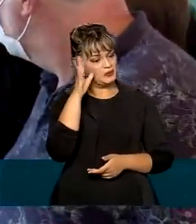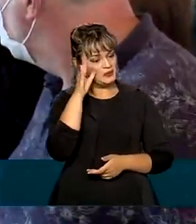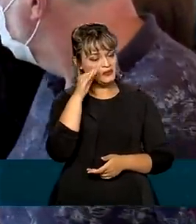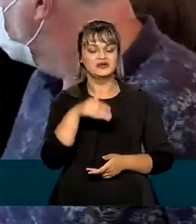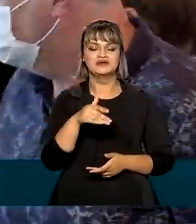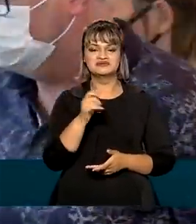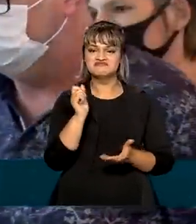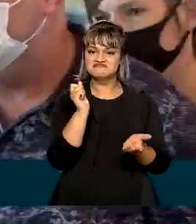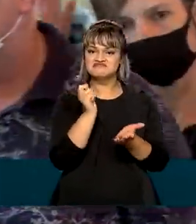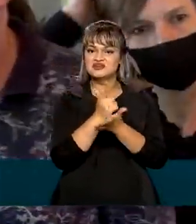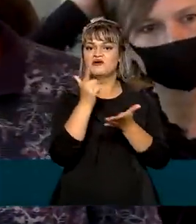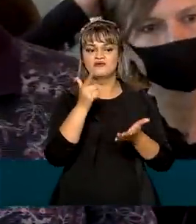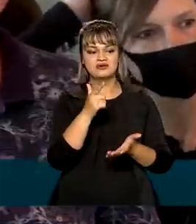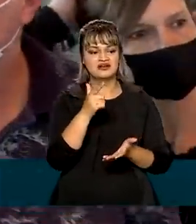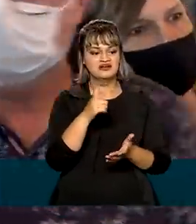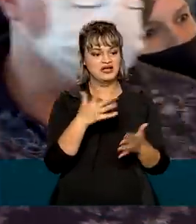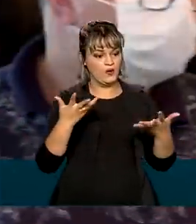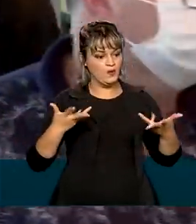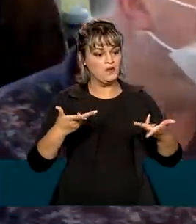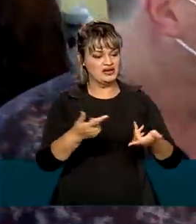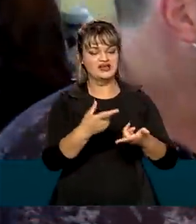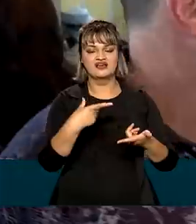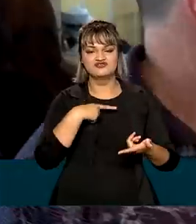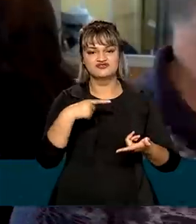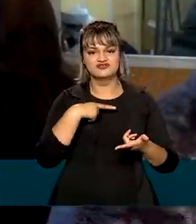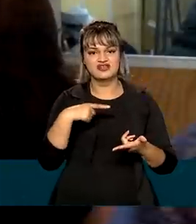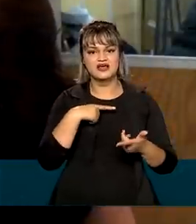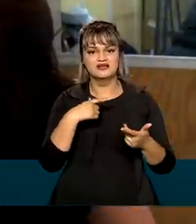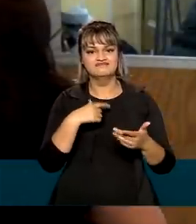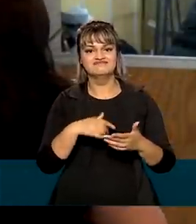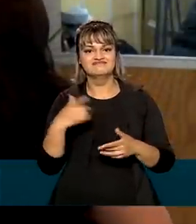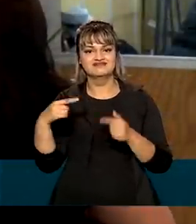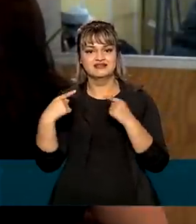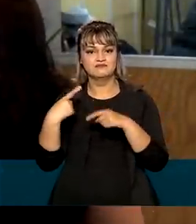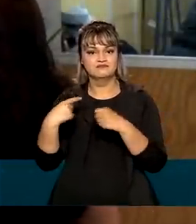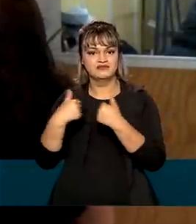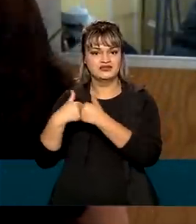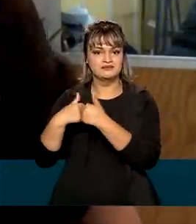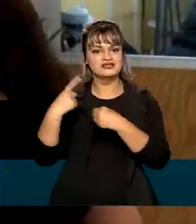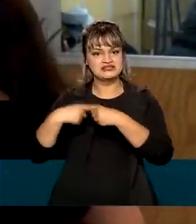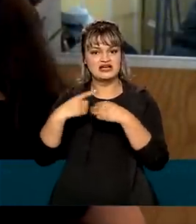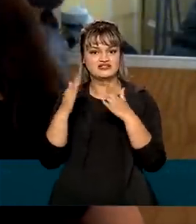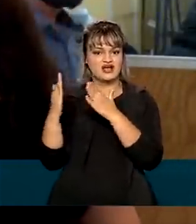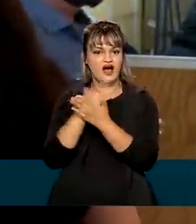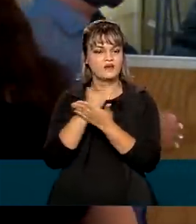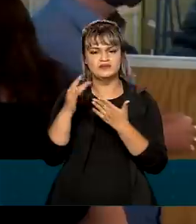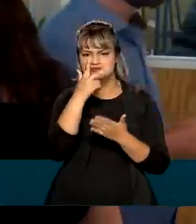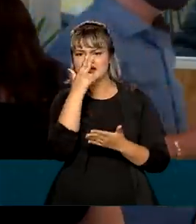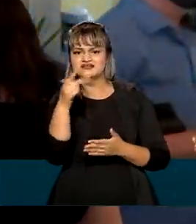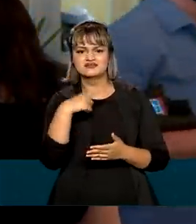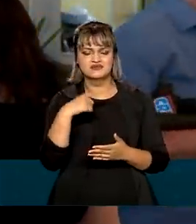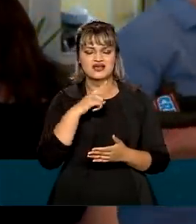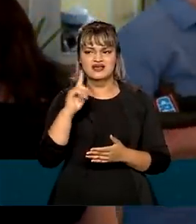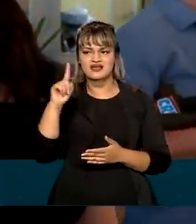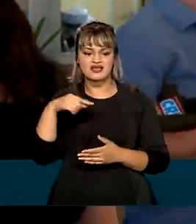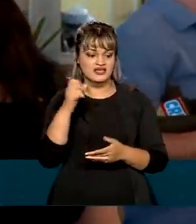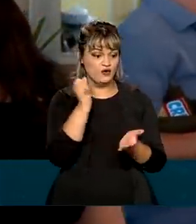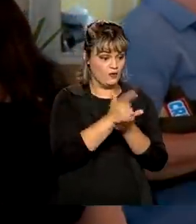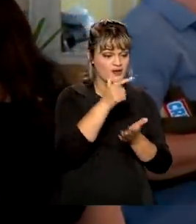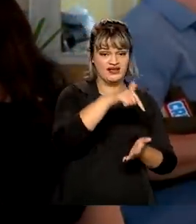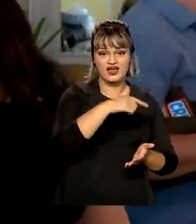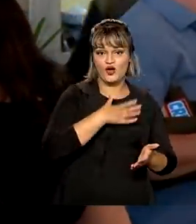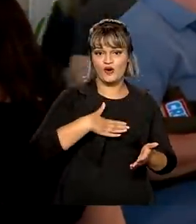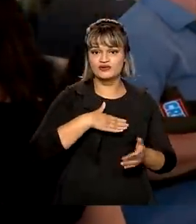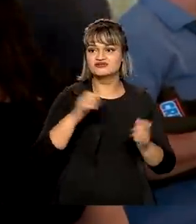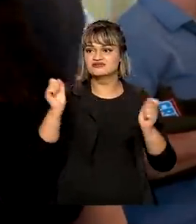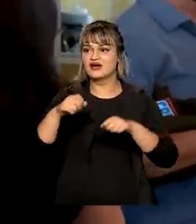interessante, sei que tem muita coisa próxima da minha cidade, inclusive, que depois de eu comprar aqui, gostando,